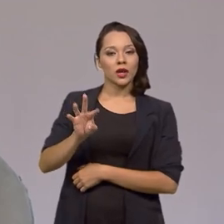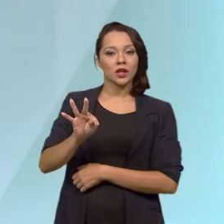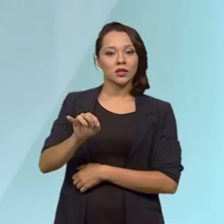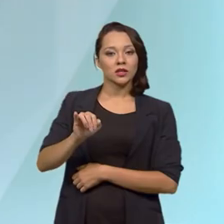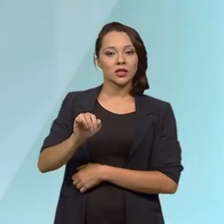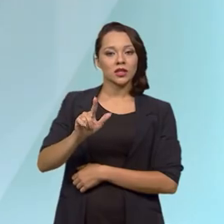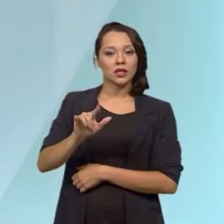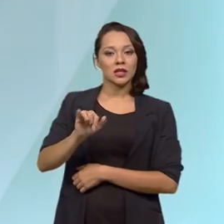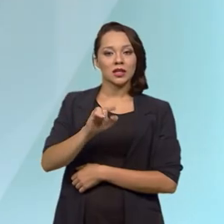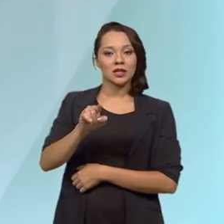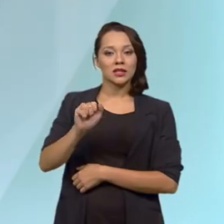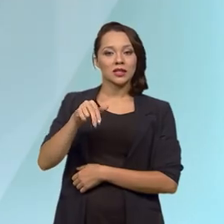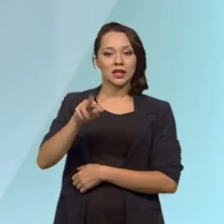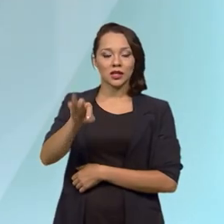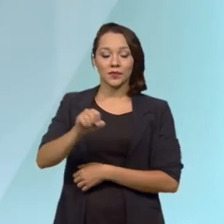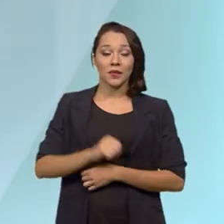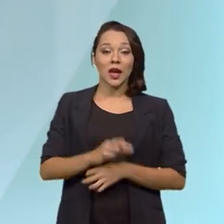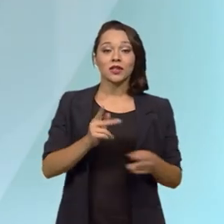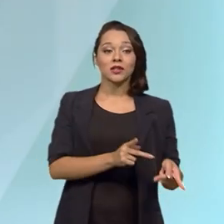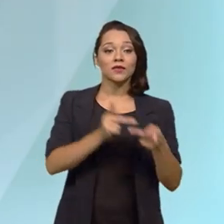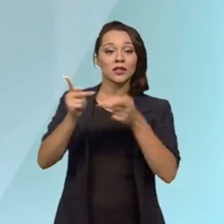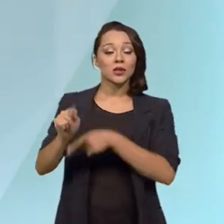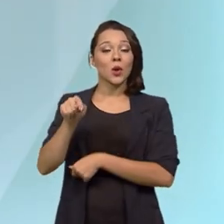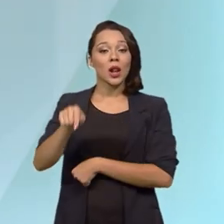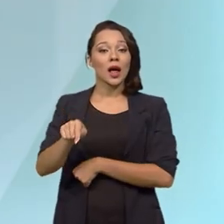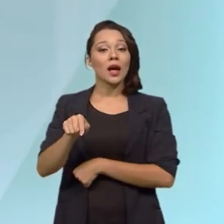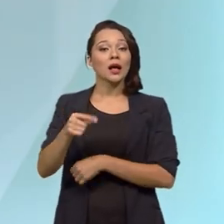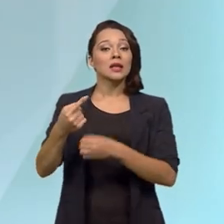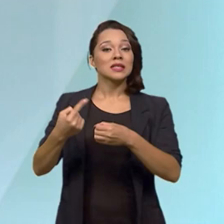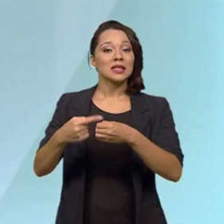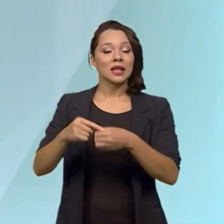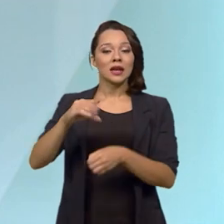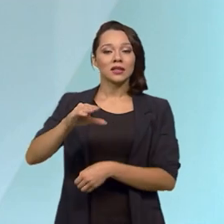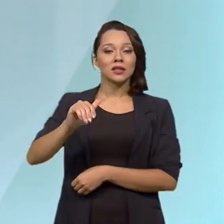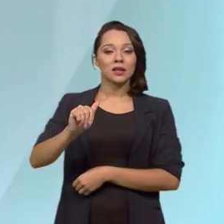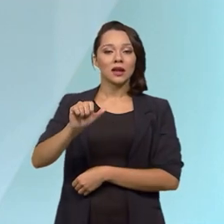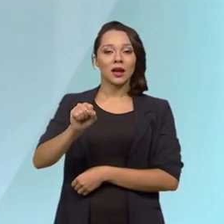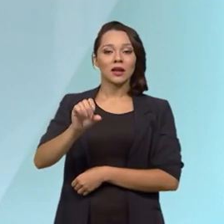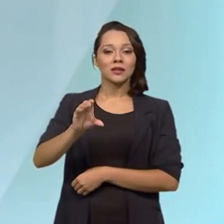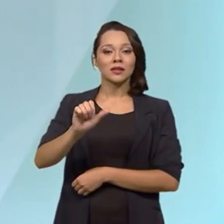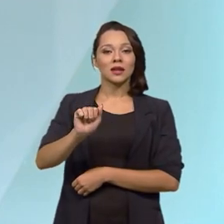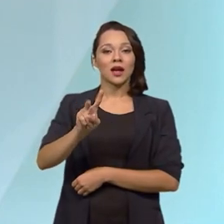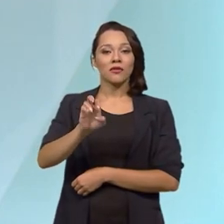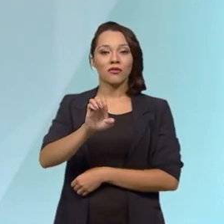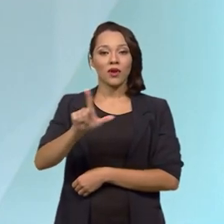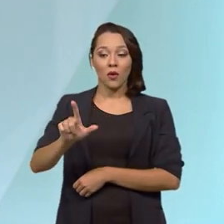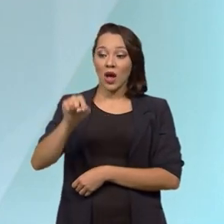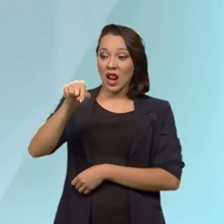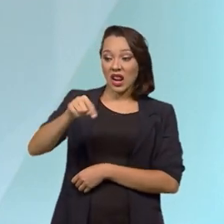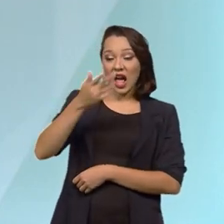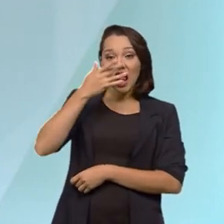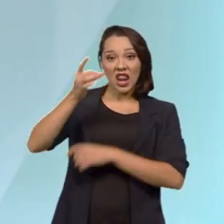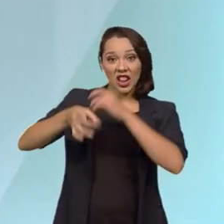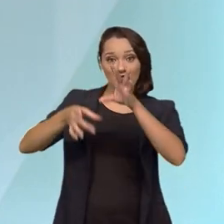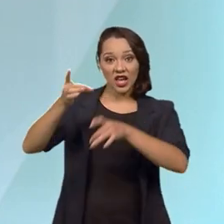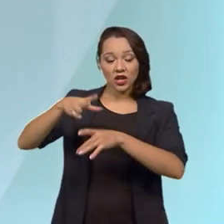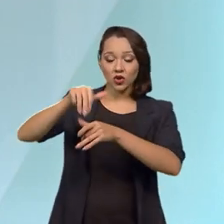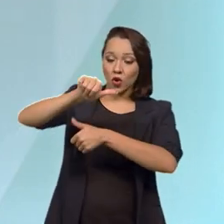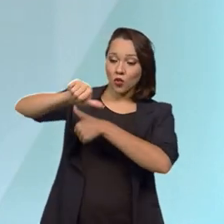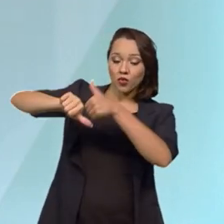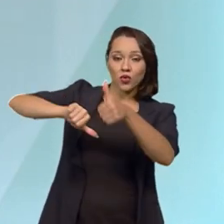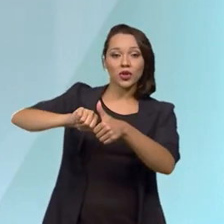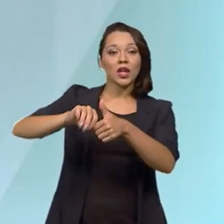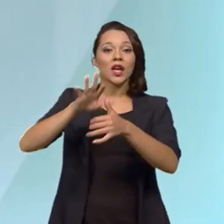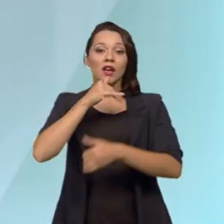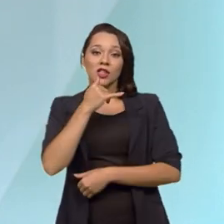Importantíssimo, nós visitamos o Cascavel, o Cascavel está tratando o seu ateu sanitário, trata o lixo, transforma energia e ainda gera